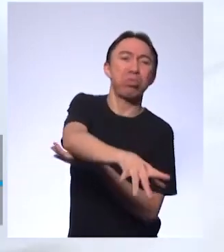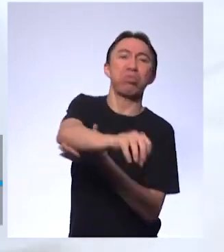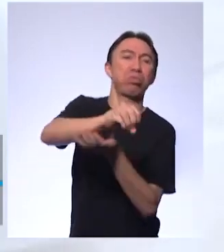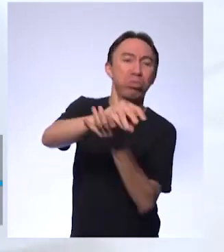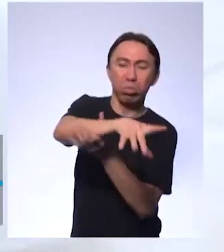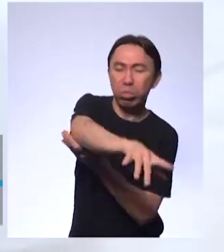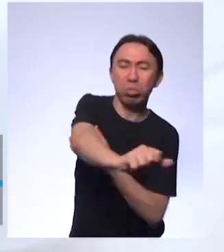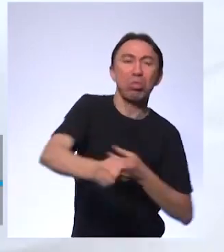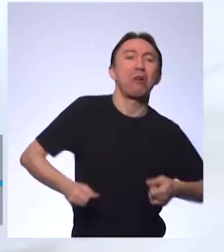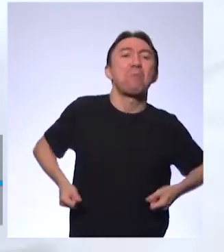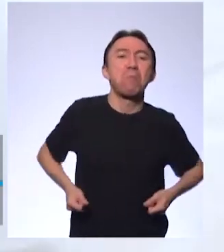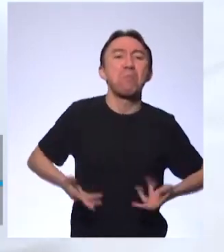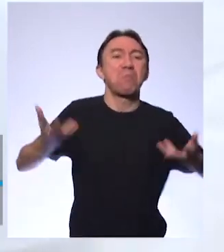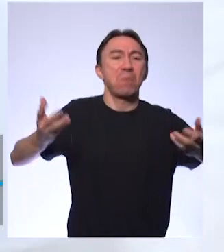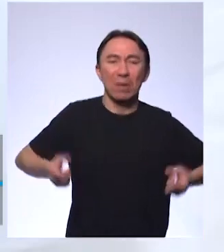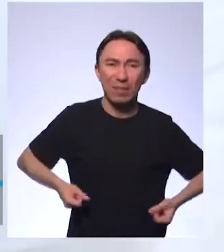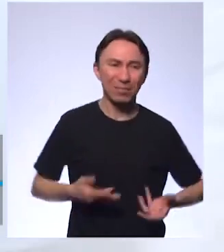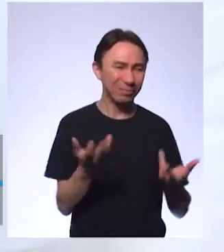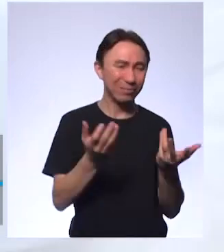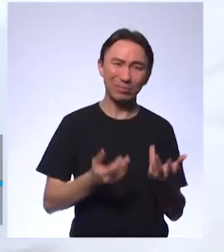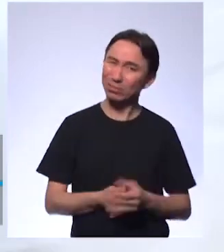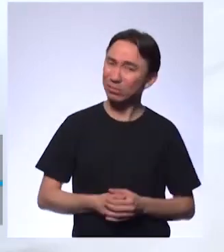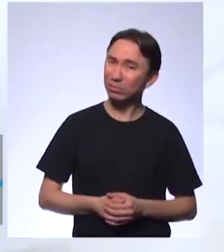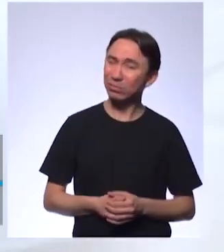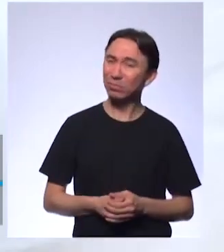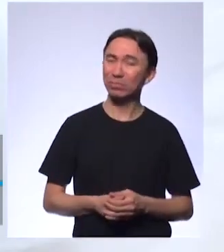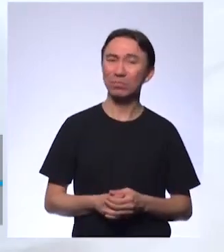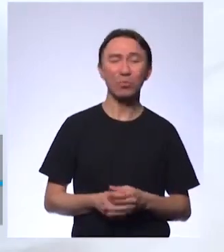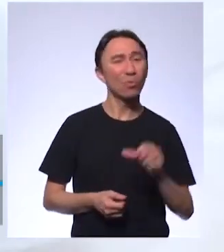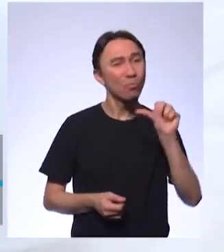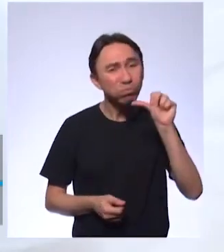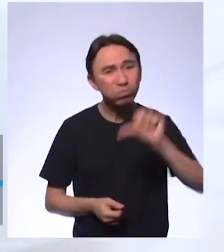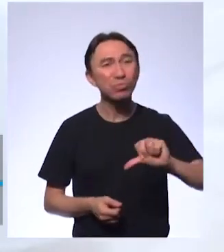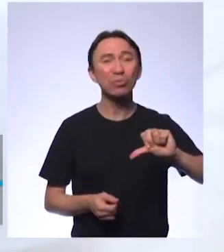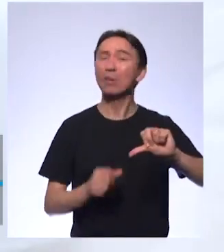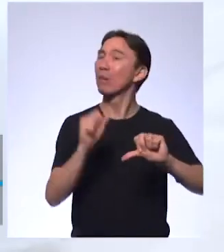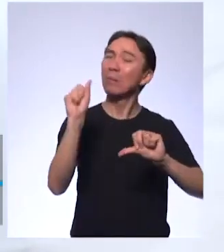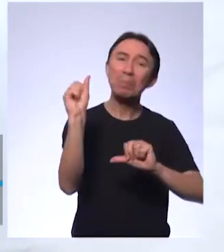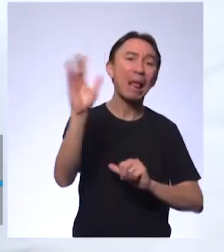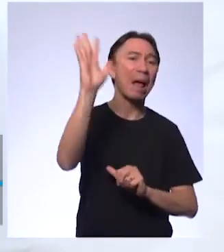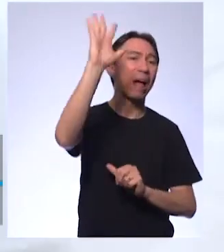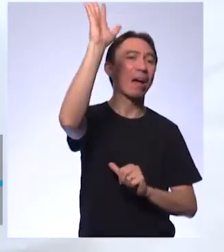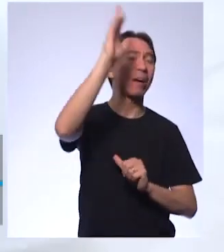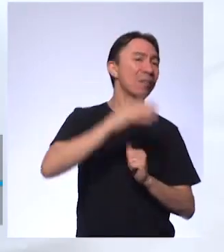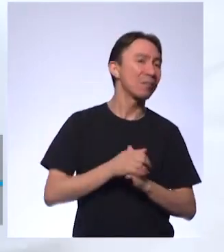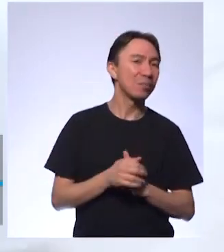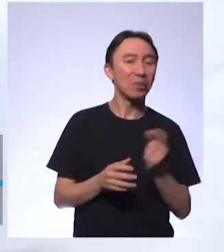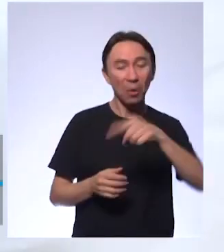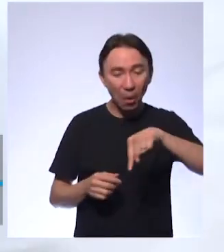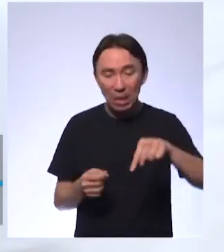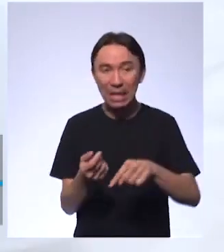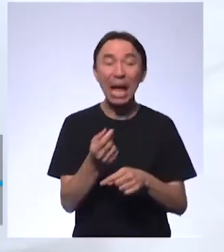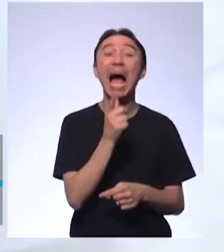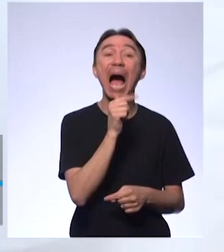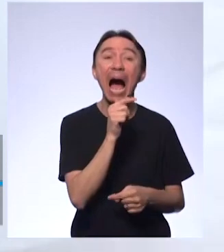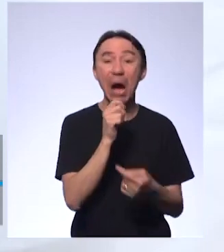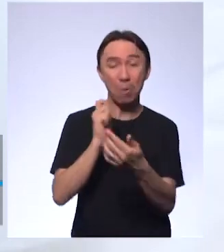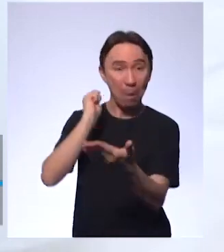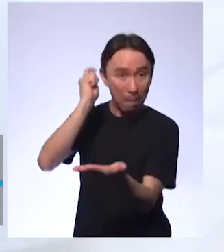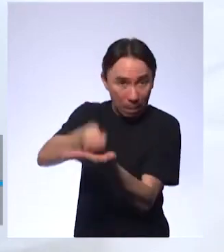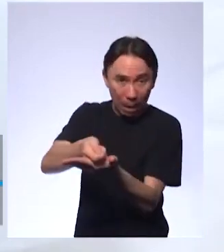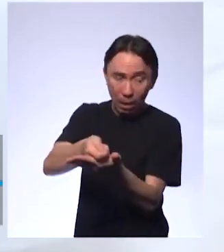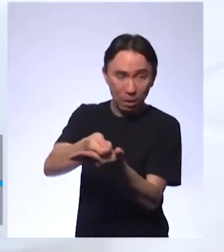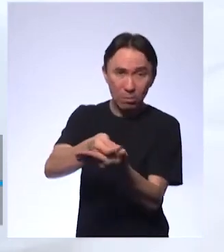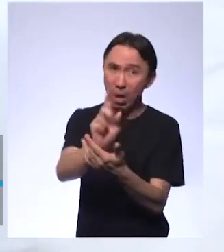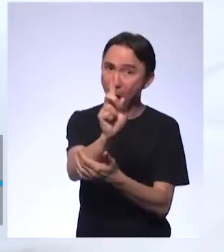cara que lava a calçada fica para todo mundo porque a conta d'água é uma vaquinha que todo mundo paga pelo tratamento então, quando eu desperdiço a minha